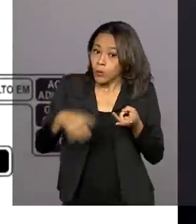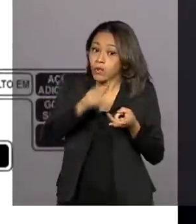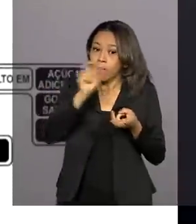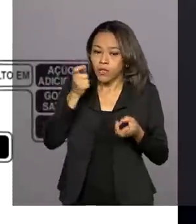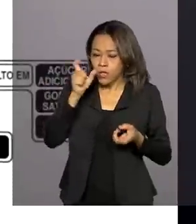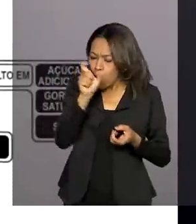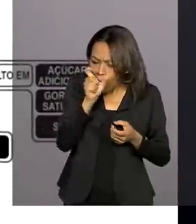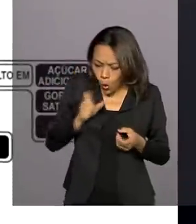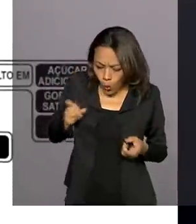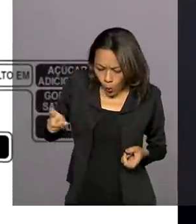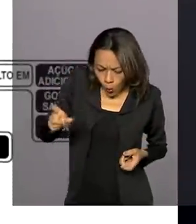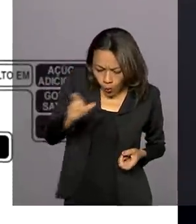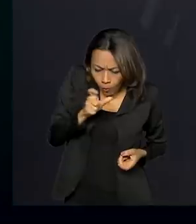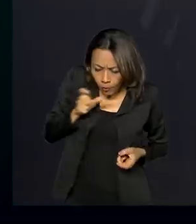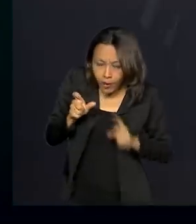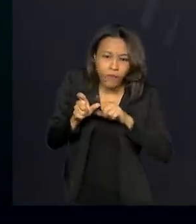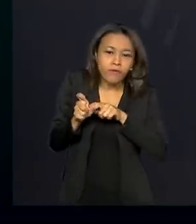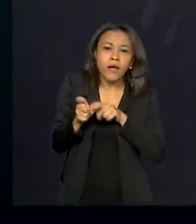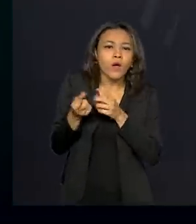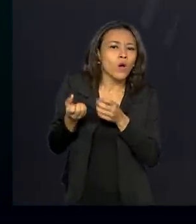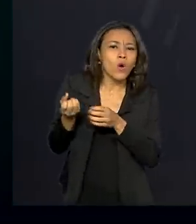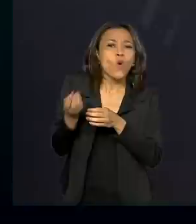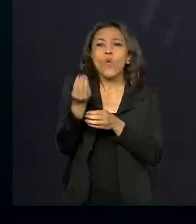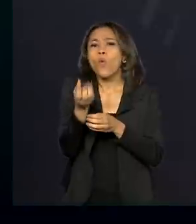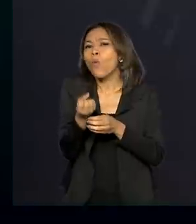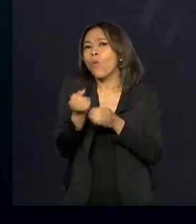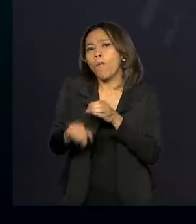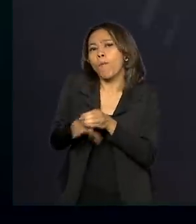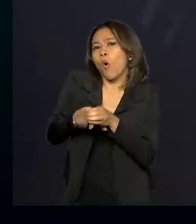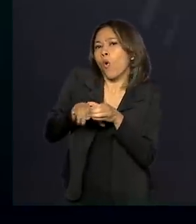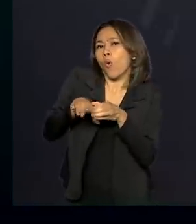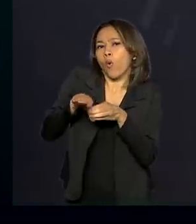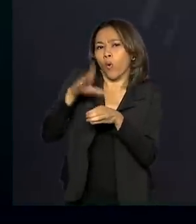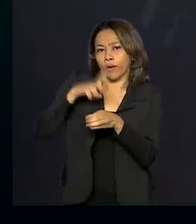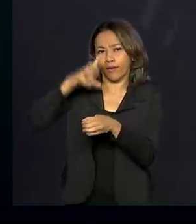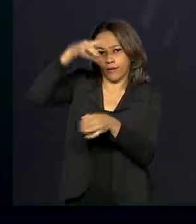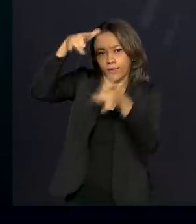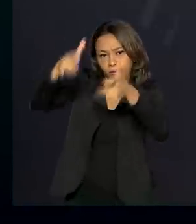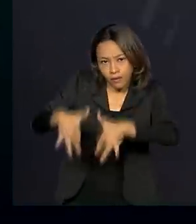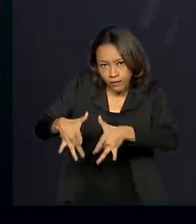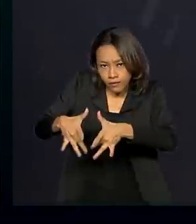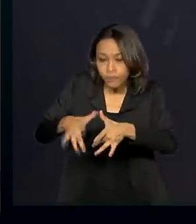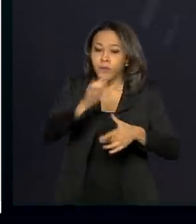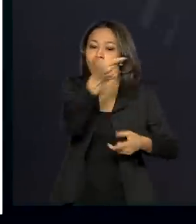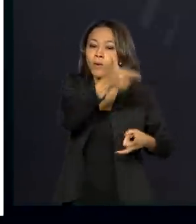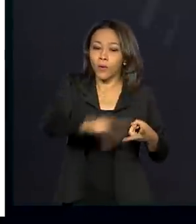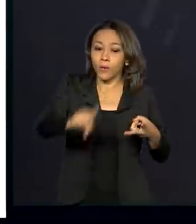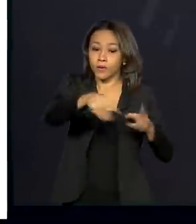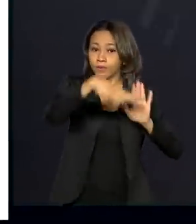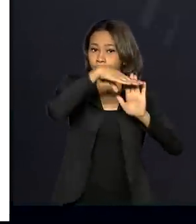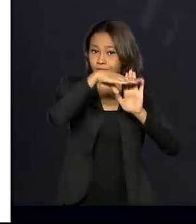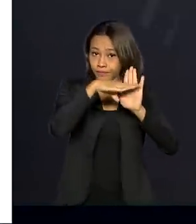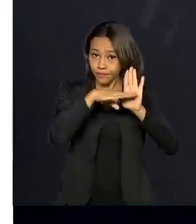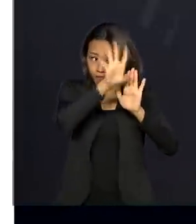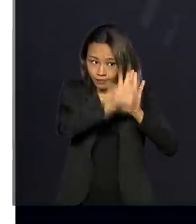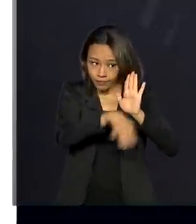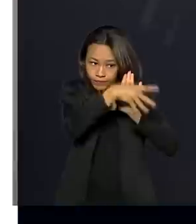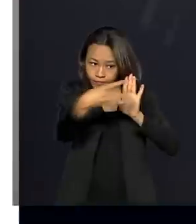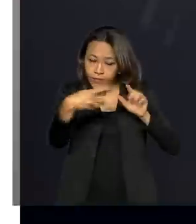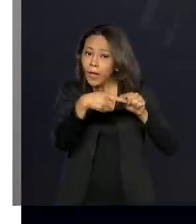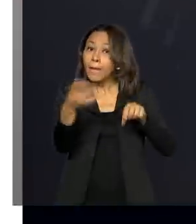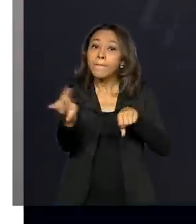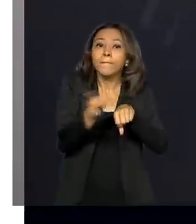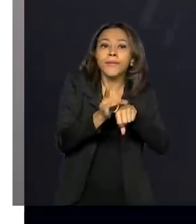lupa vai indicar esta quantidade. Outra mudança é que a tabela de informação nutricional nos rótulos passa a ter apenas letras